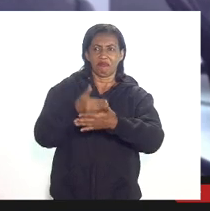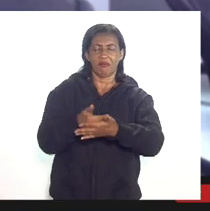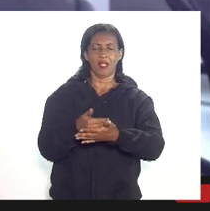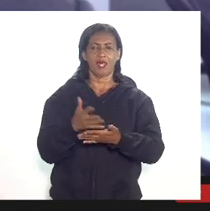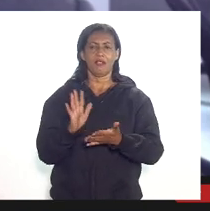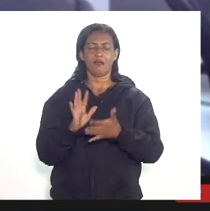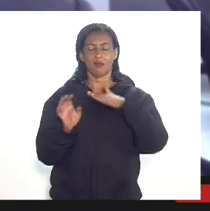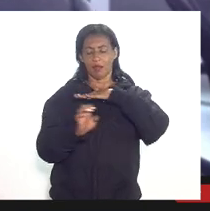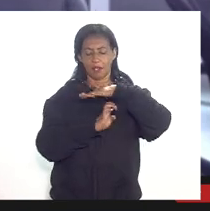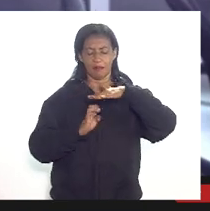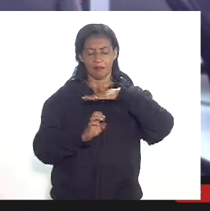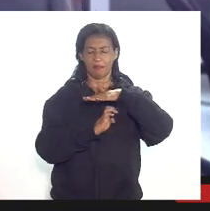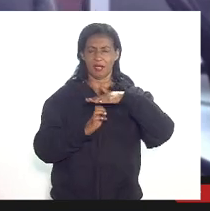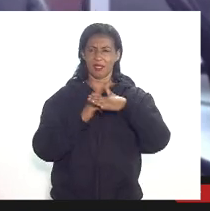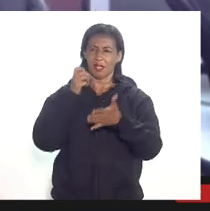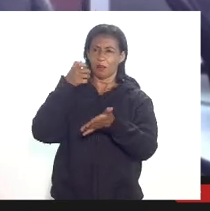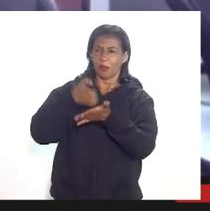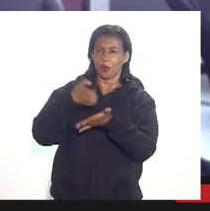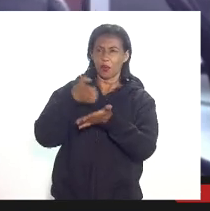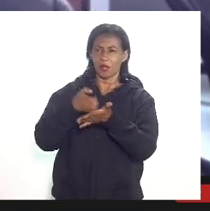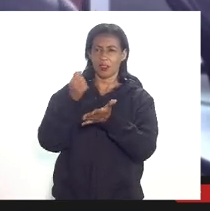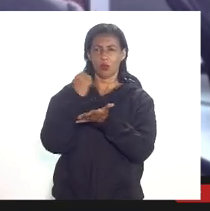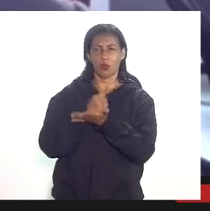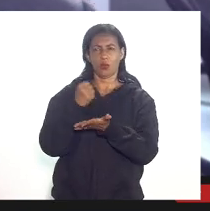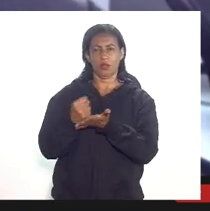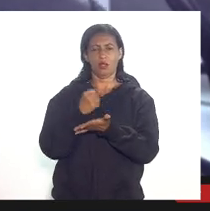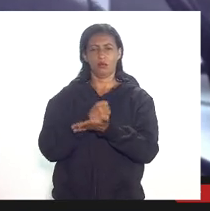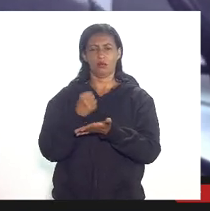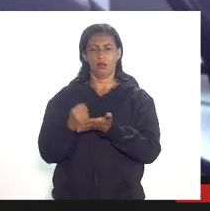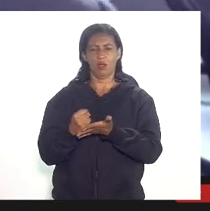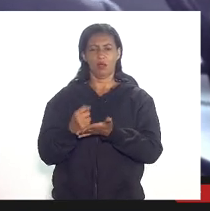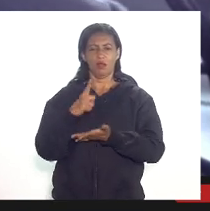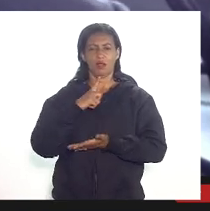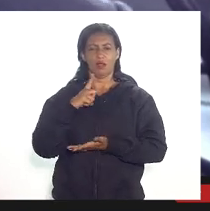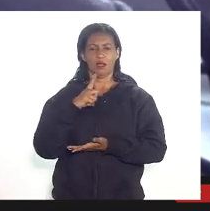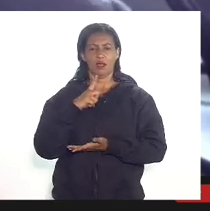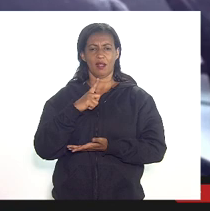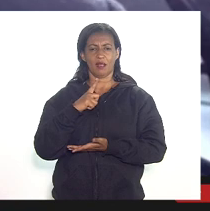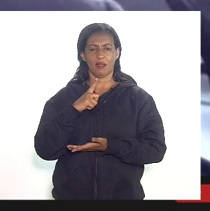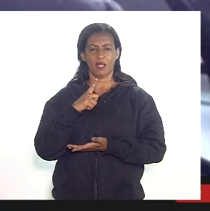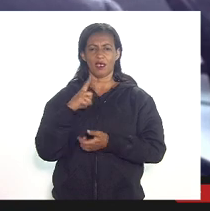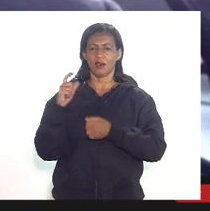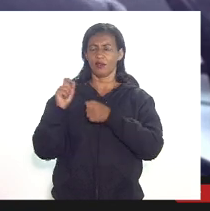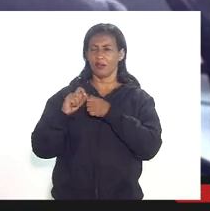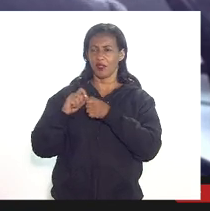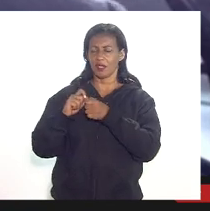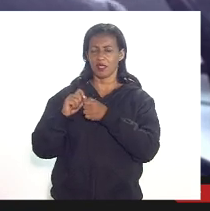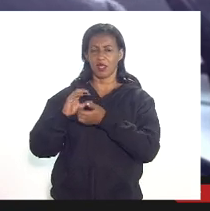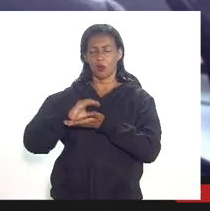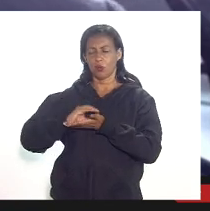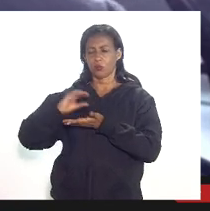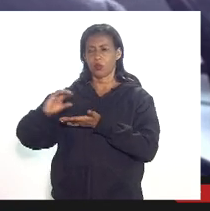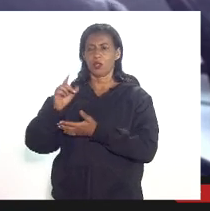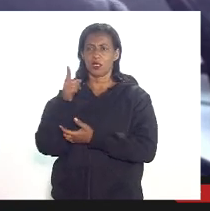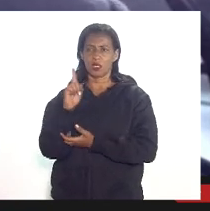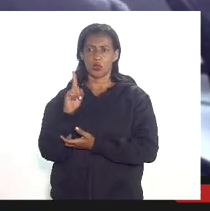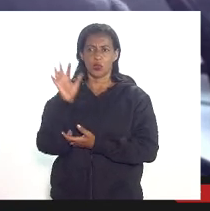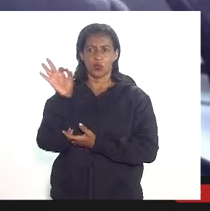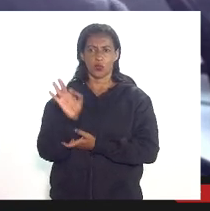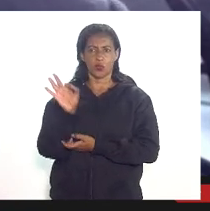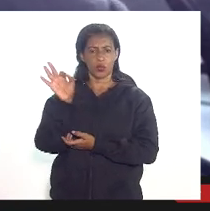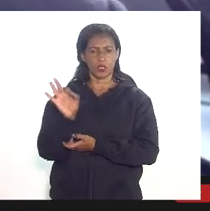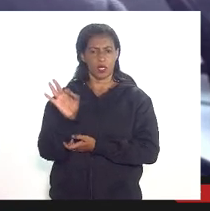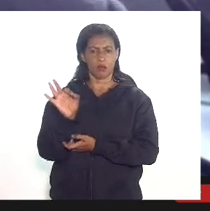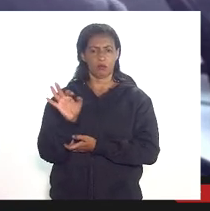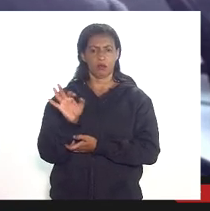ela por obrigação contratual ela tem que tem que fazer o investimento desse 1% e